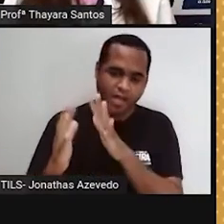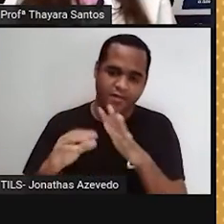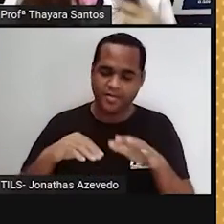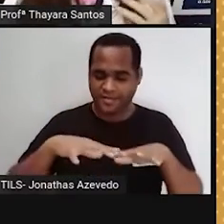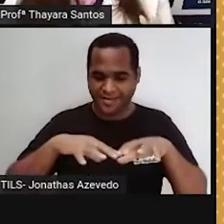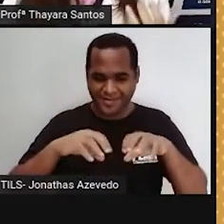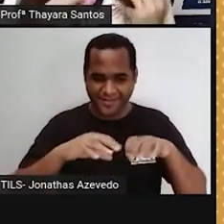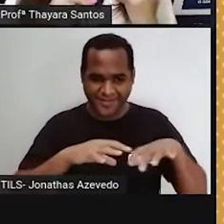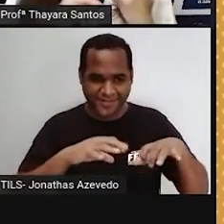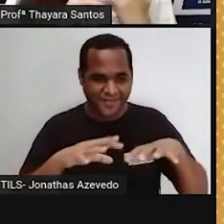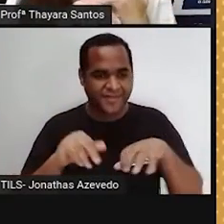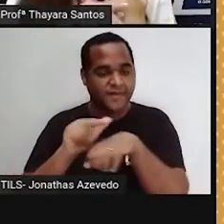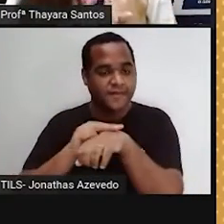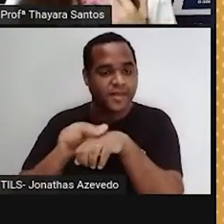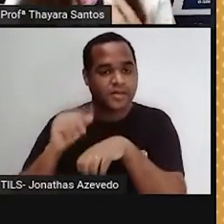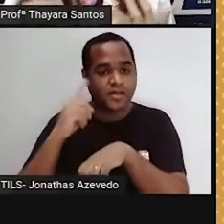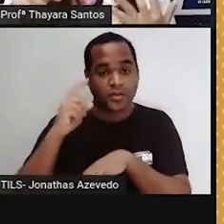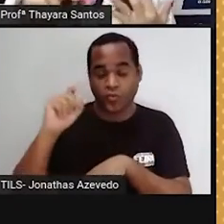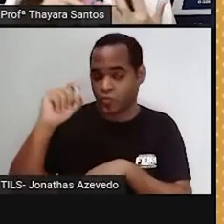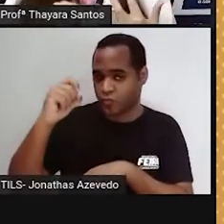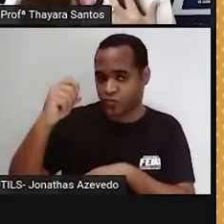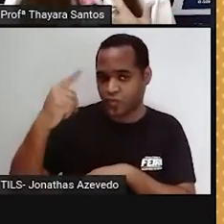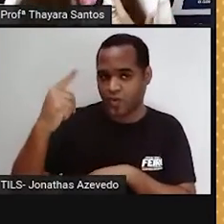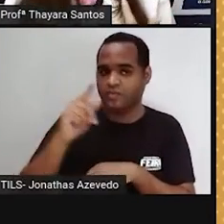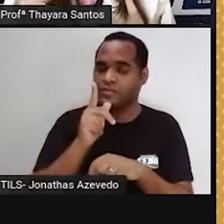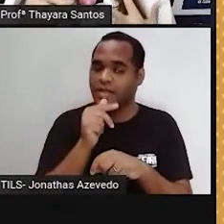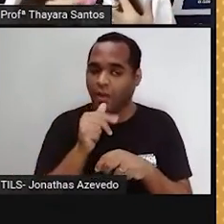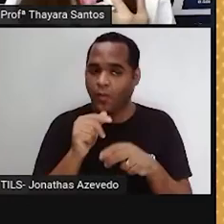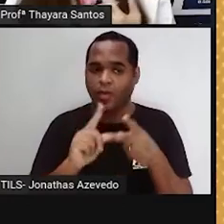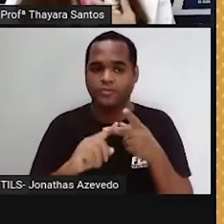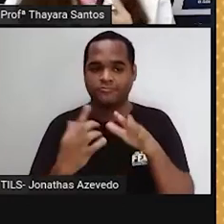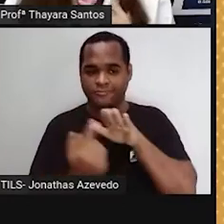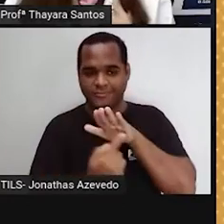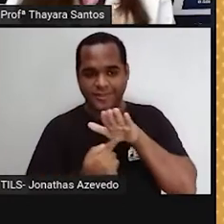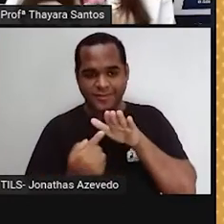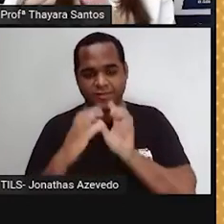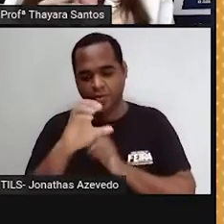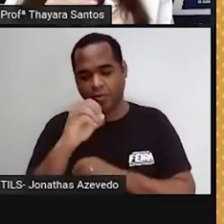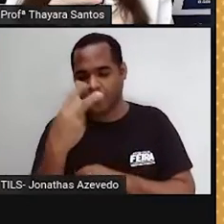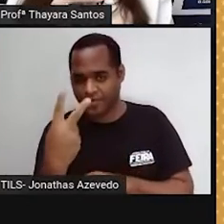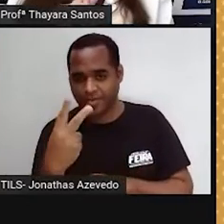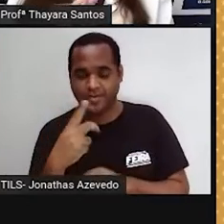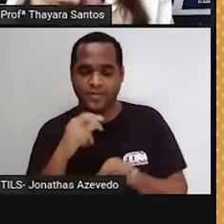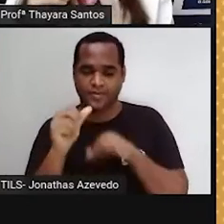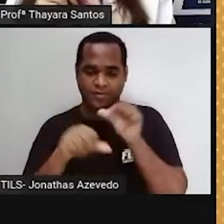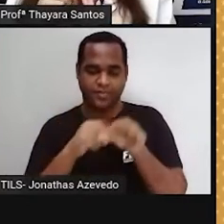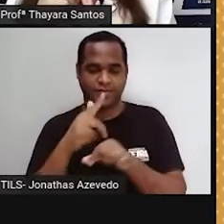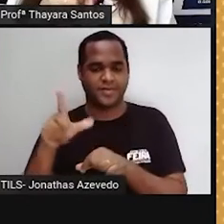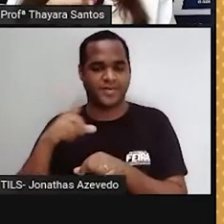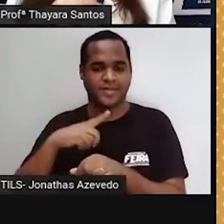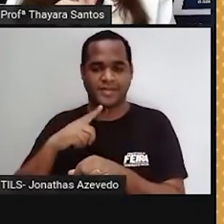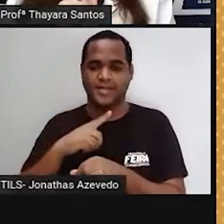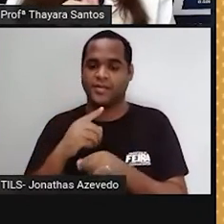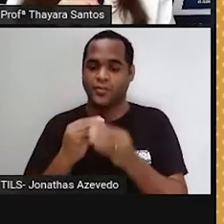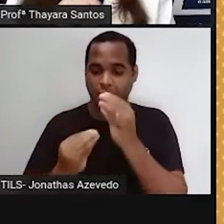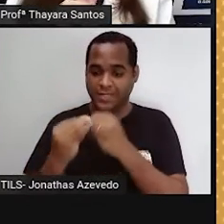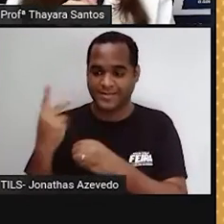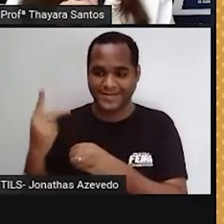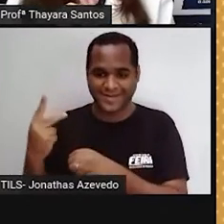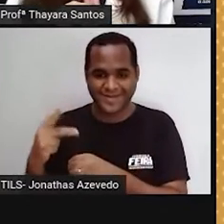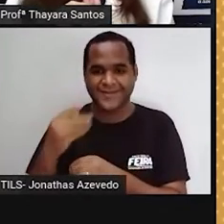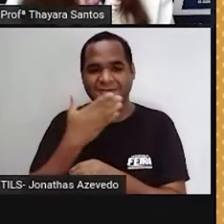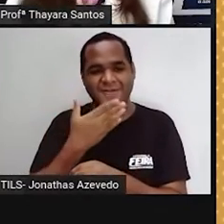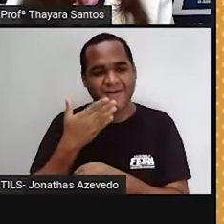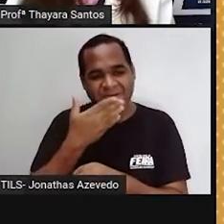algas, elas pegam a luz solar, a água, o gás carbônico e transformam isso no alimento delas, que é o